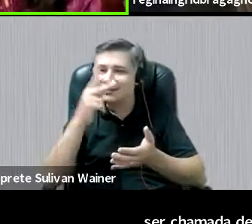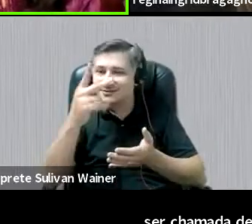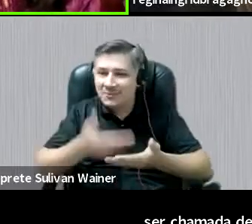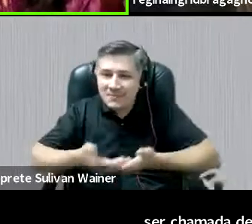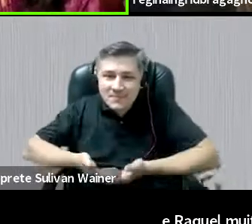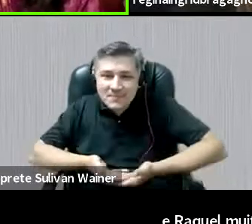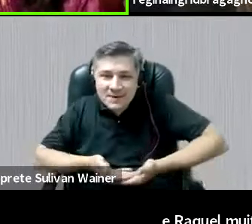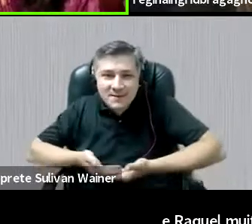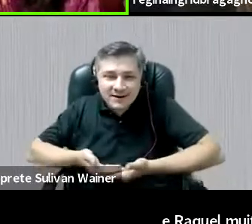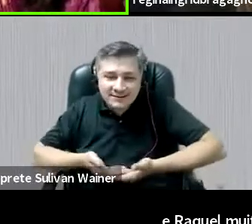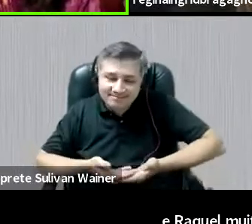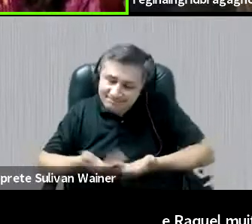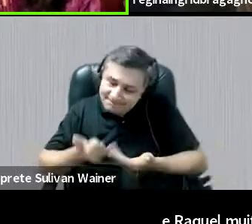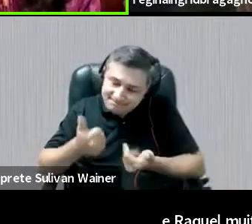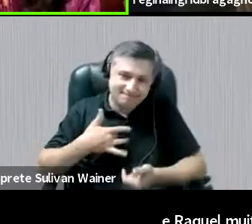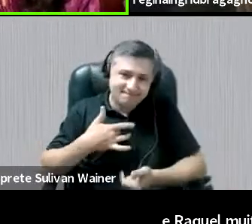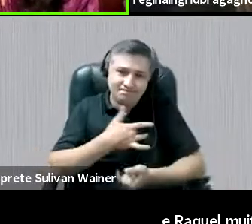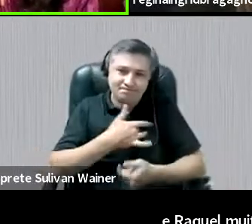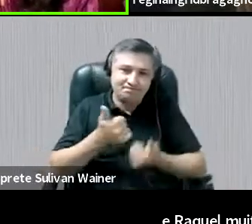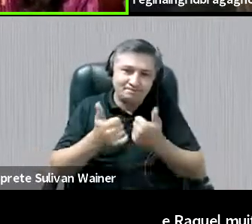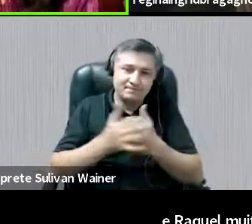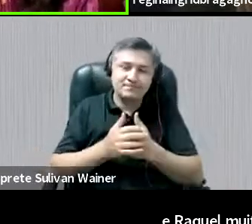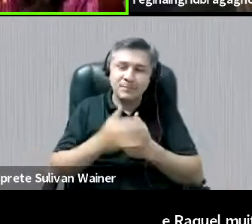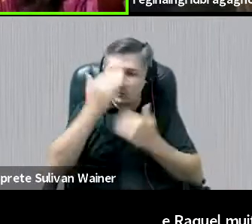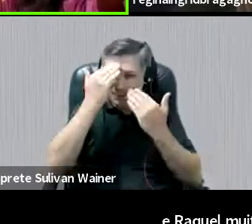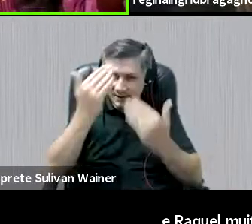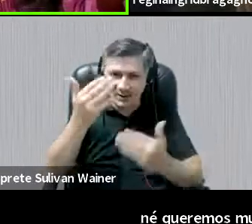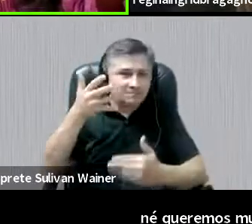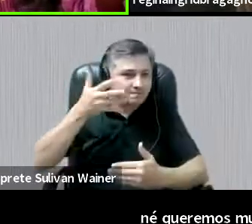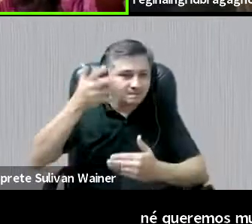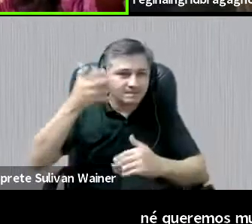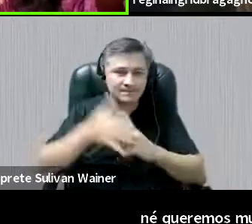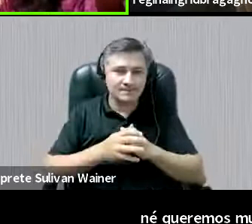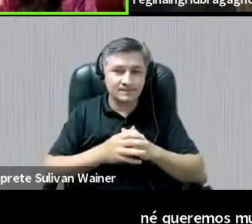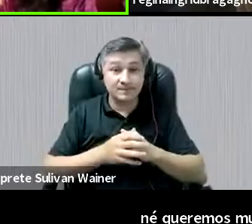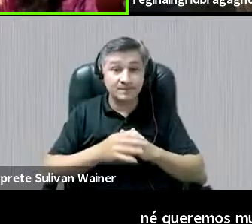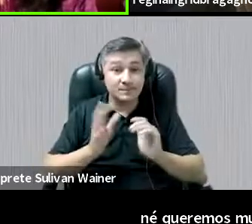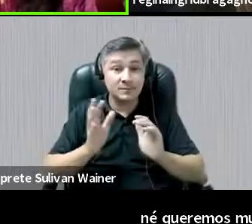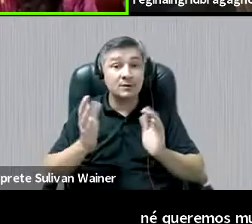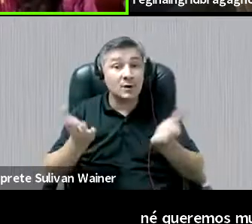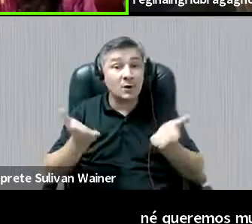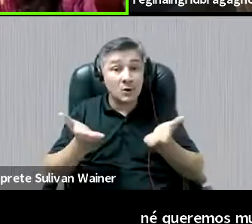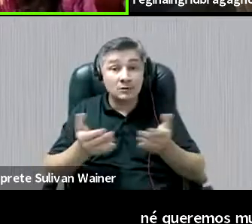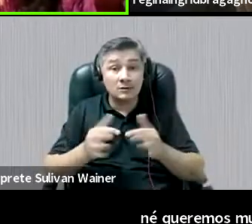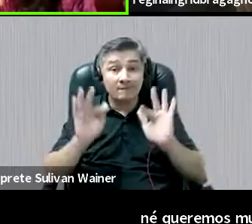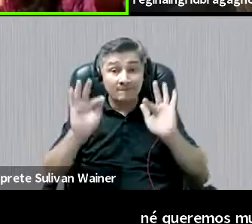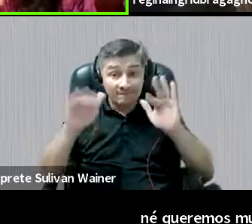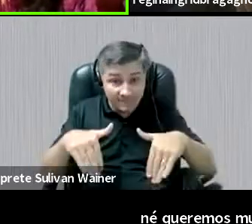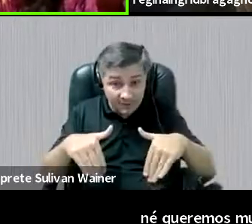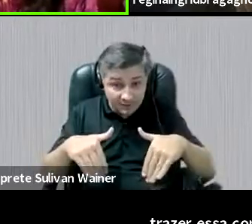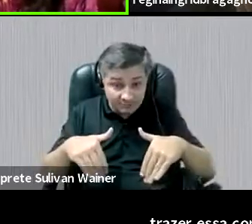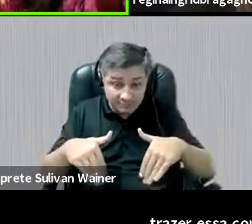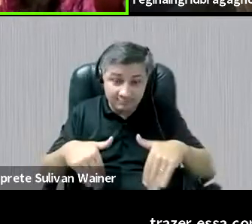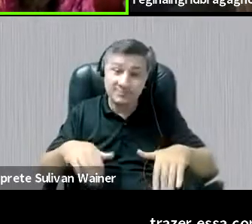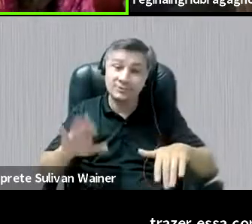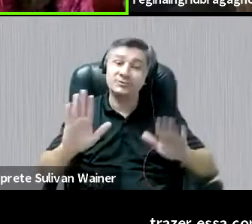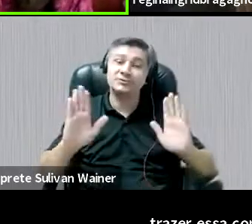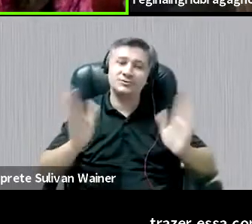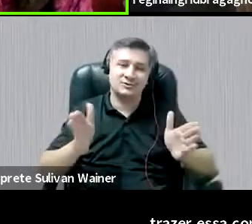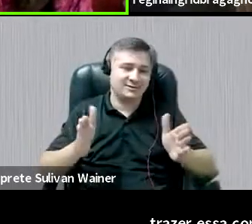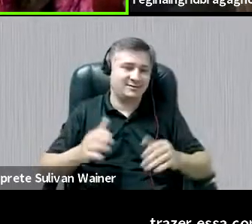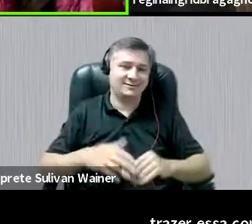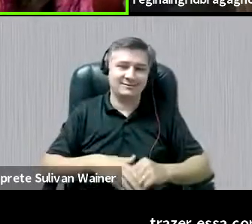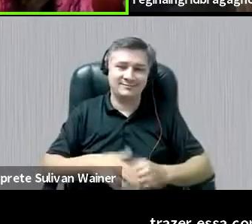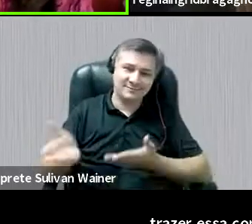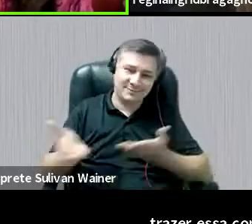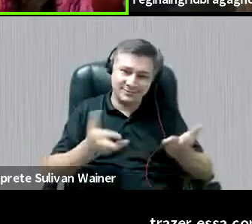E muito obrigada também por trazer essa contribuição. E a gente pode fechar. Eu não vou falar no final, então... Eu vou deixar a